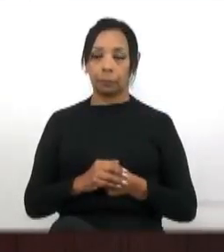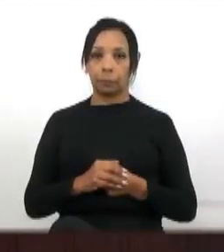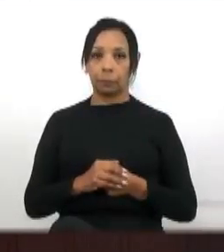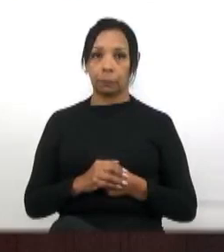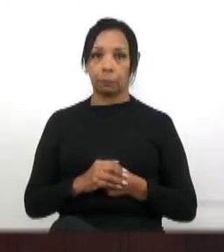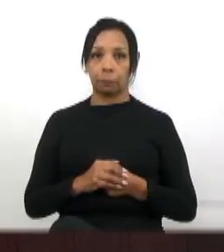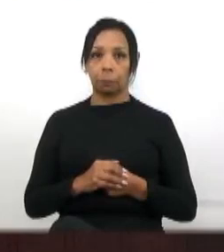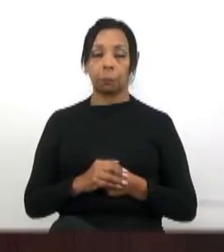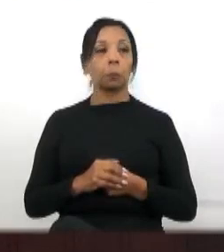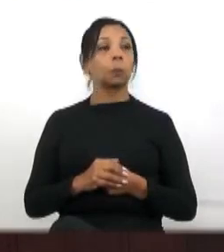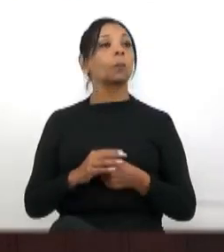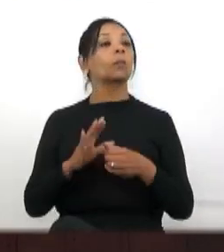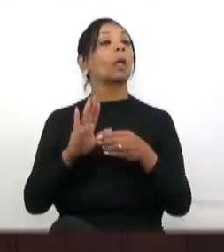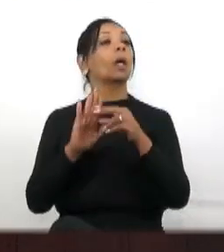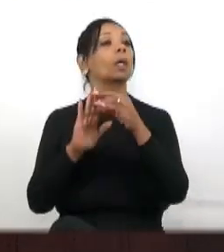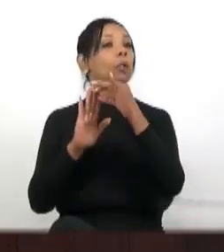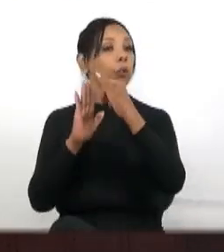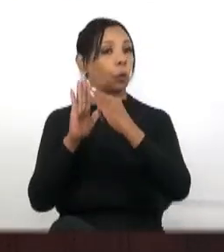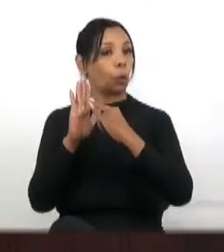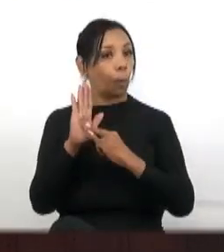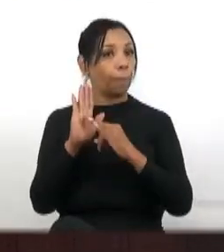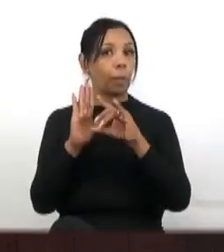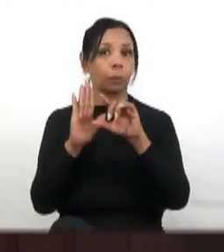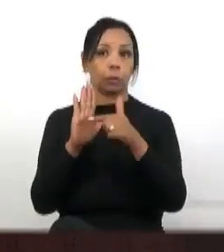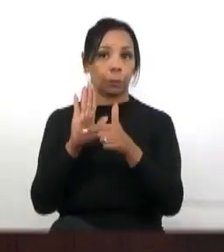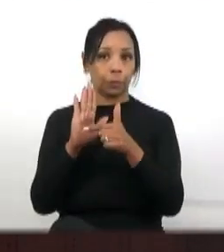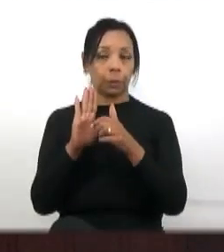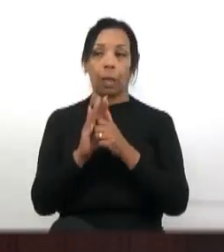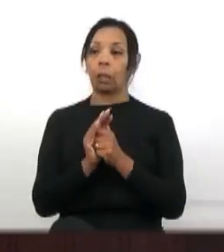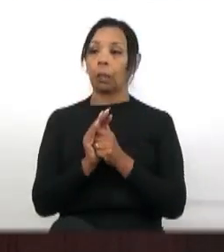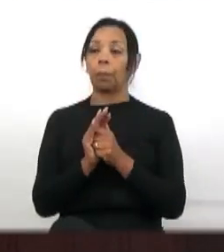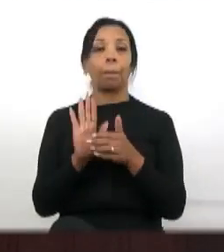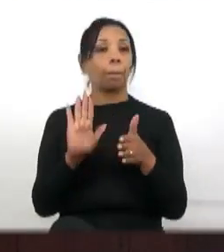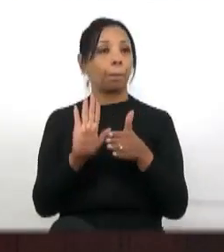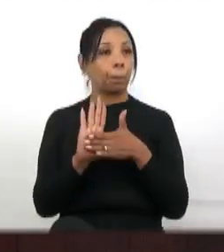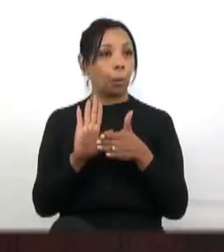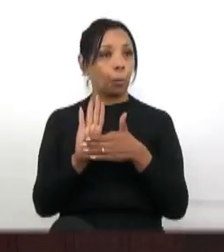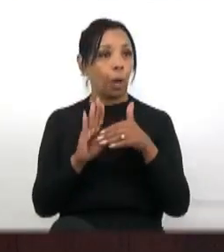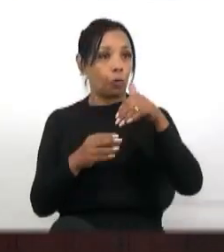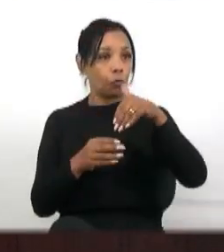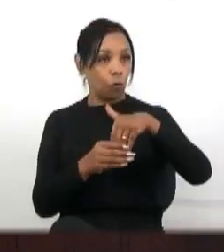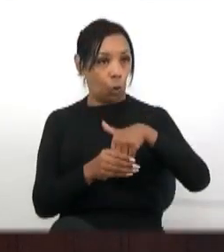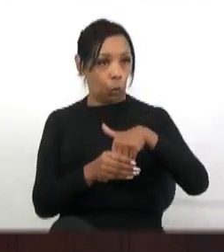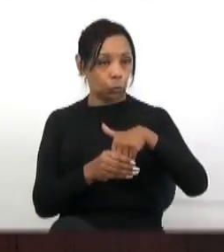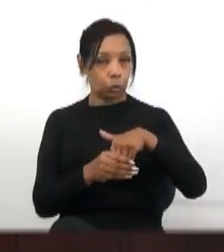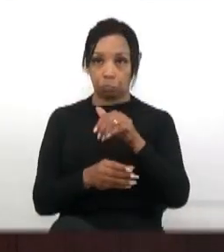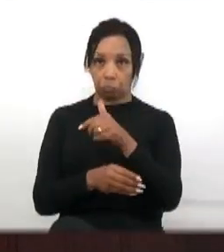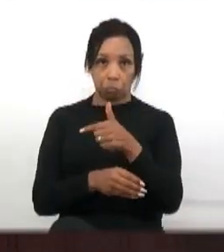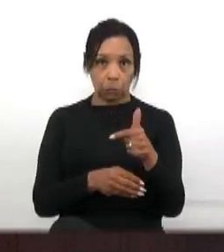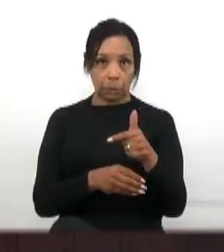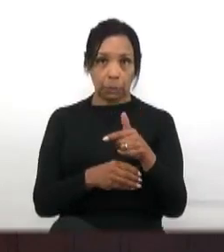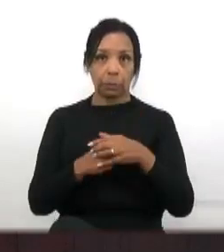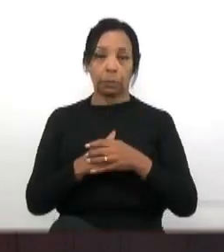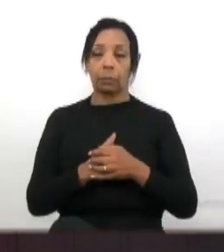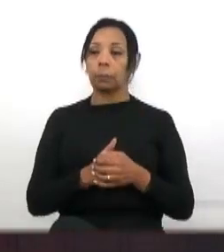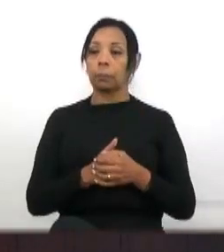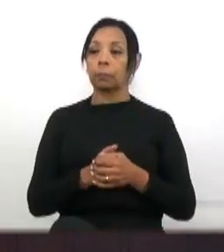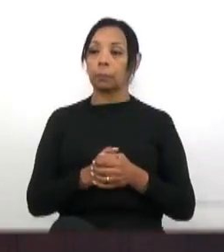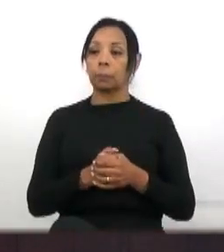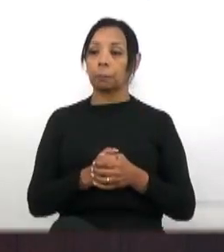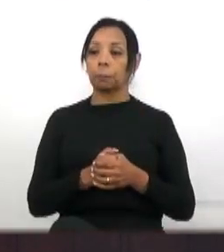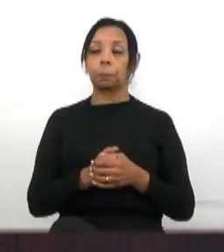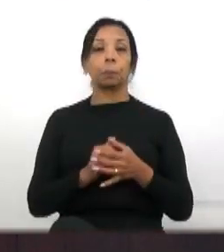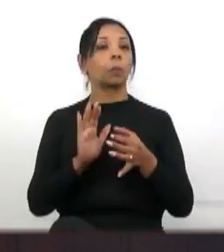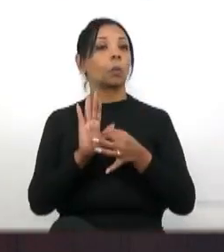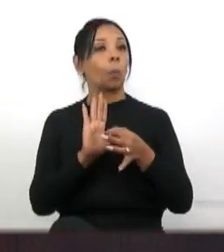Deliberação de requerimentos em destaque. Não há. Deliberação de proposições de votação obrigatória. Não há. Manifestação de